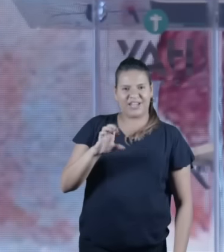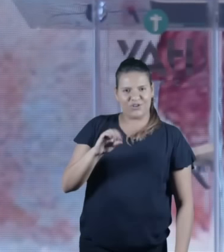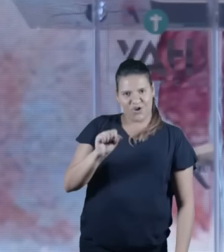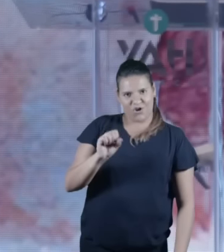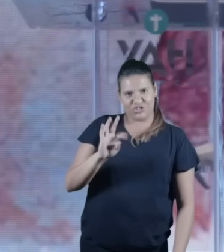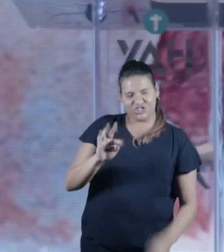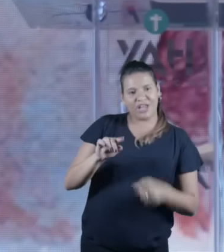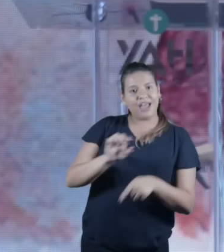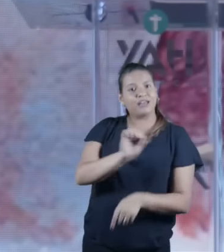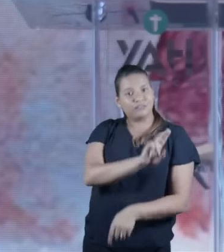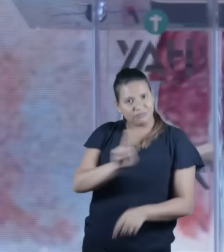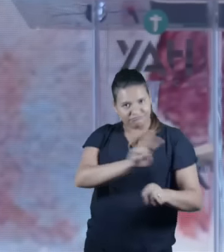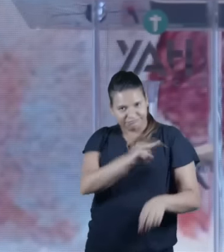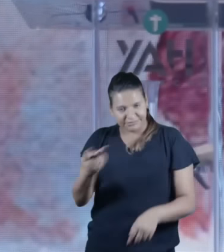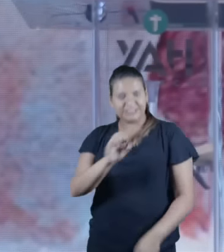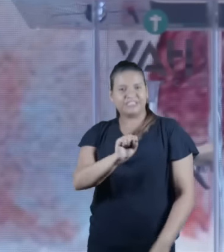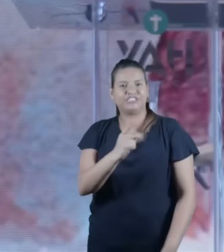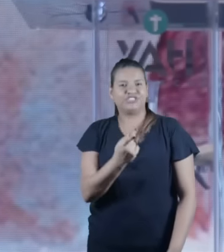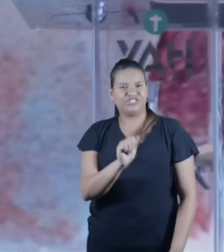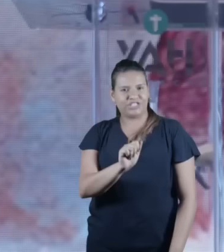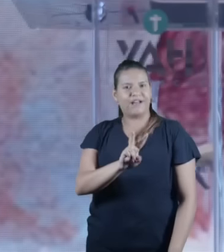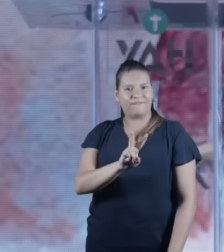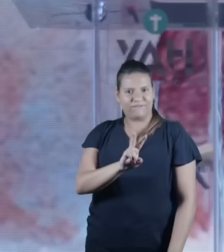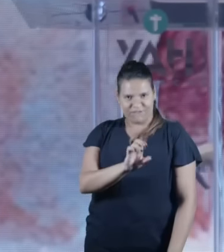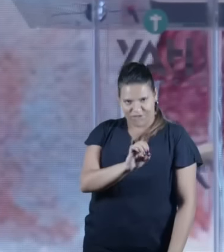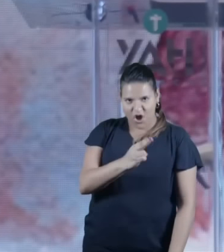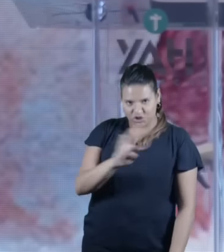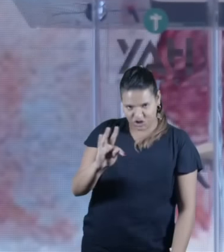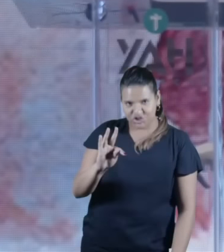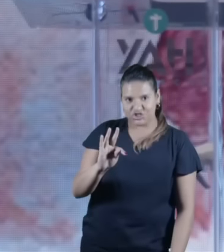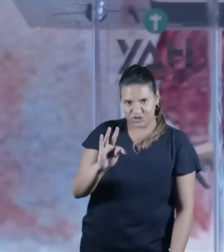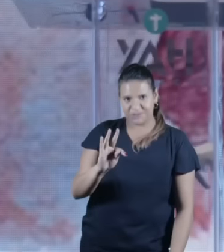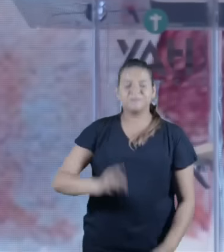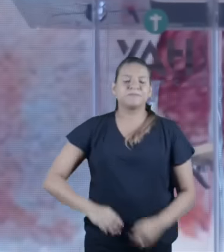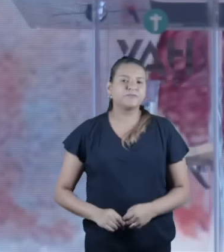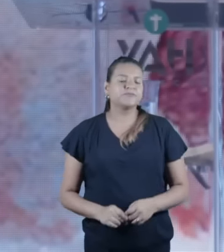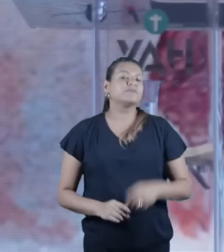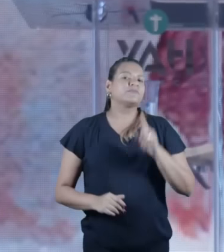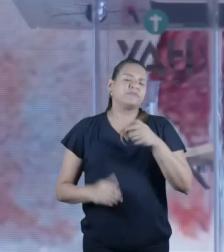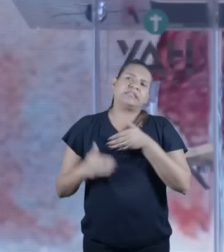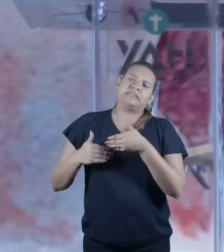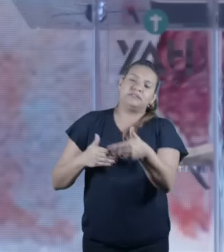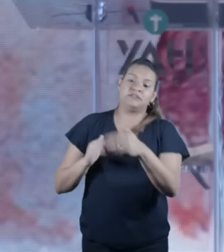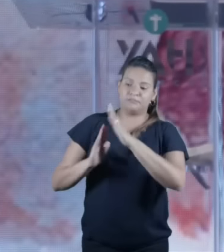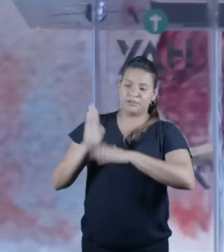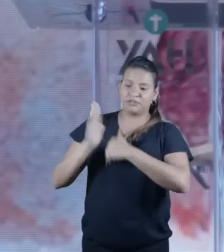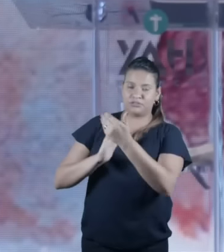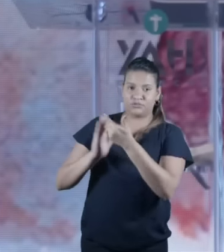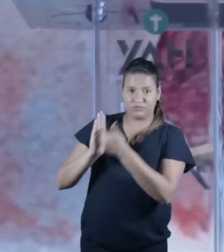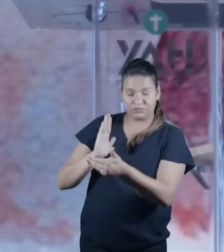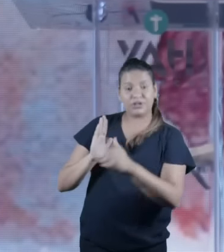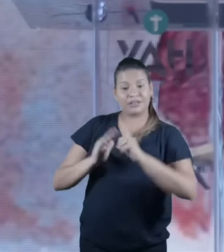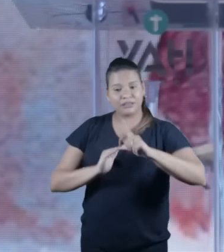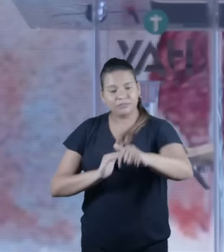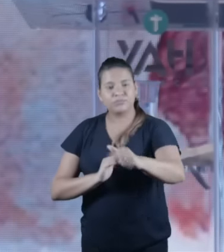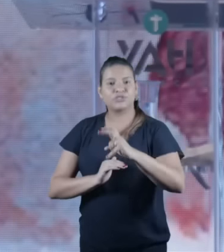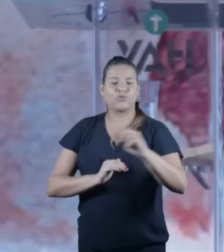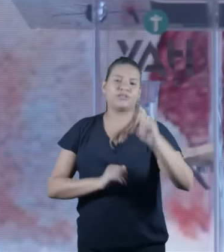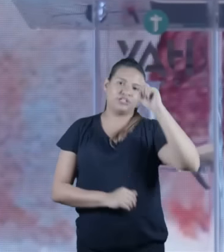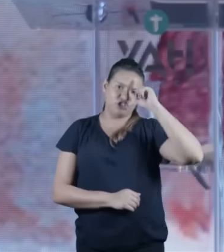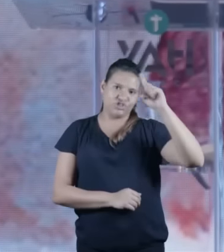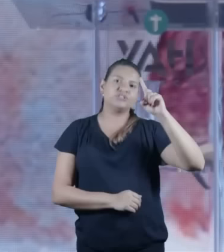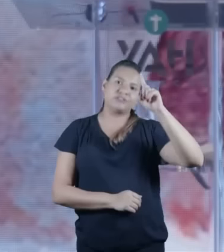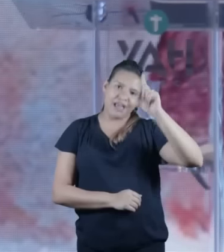eles subiram a Jerusalém cinquenta dias depois da Páscoa para celebrar mais um feriado judaico a